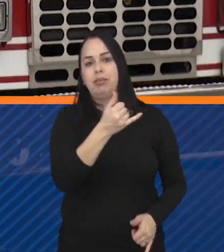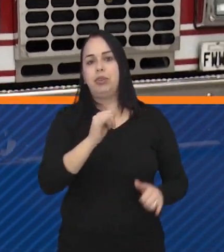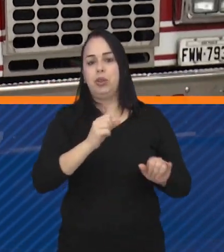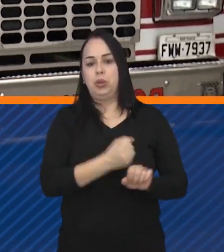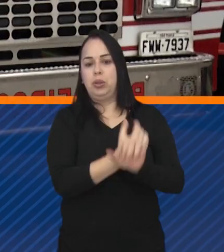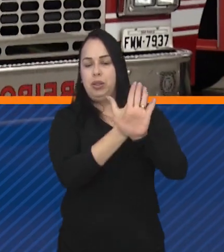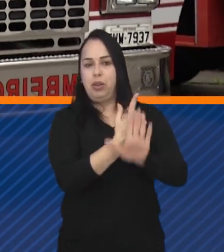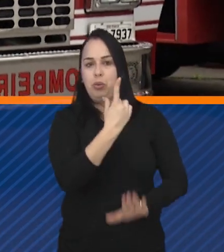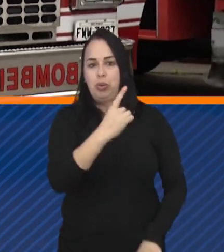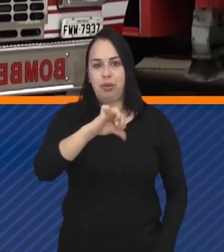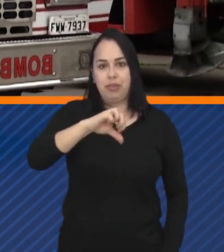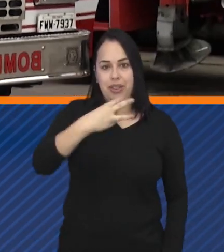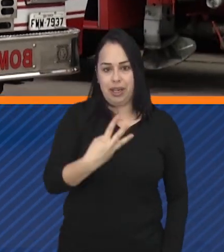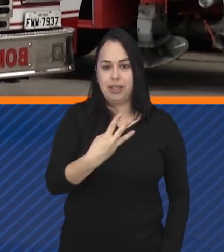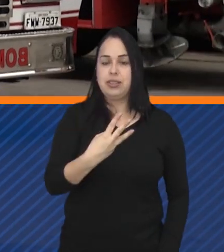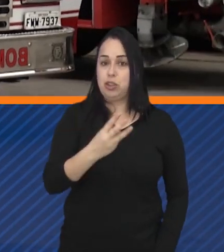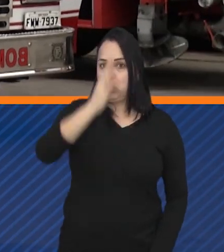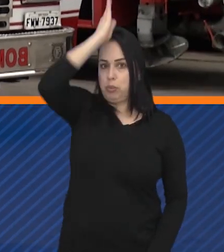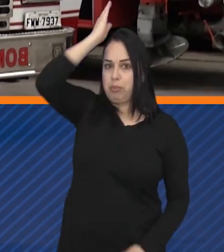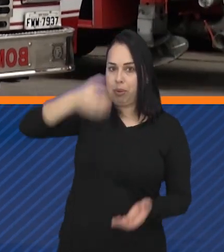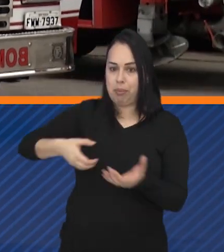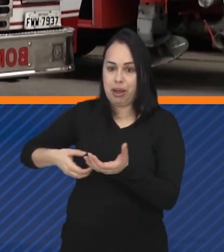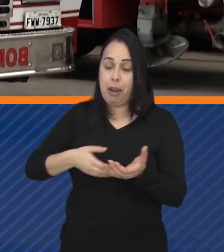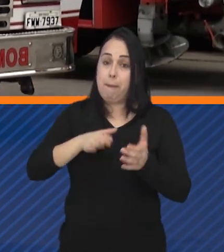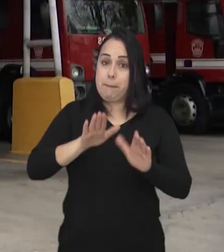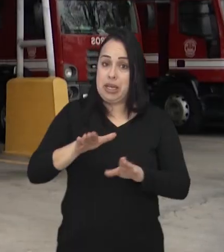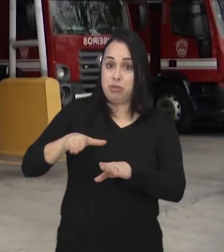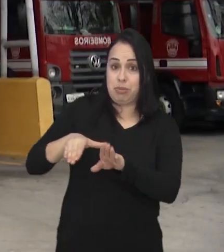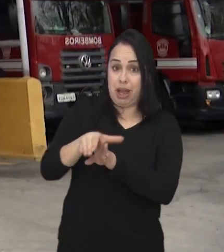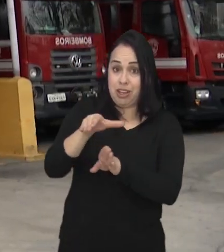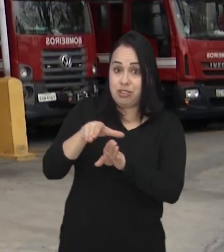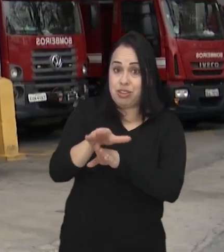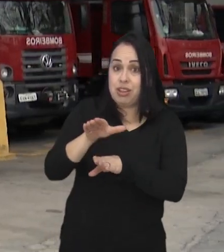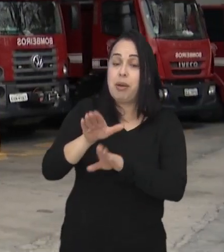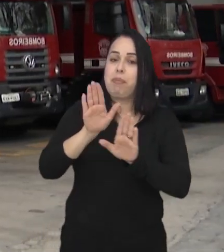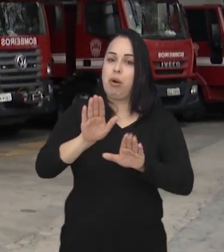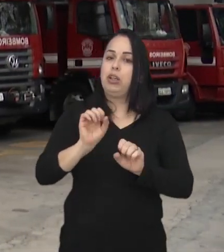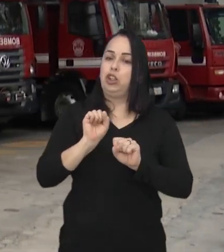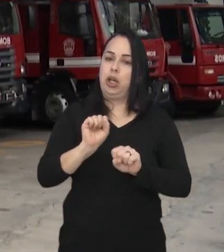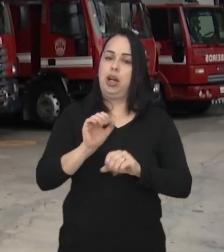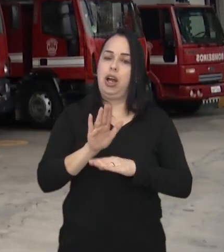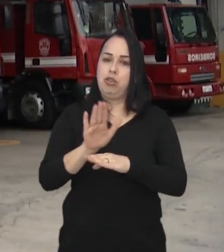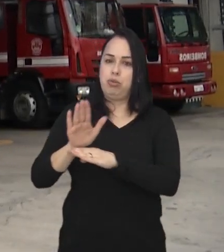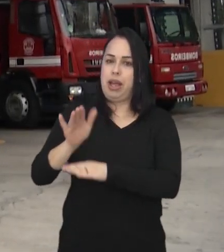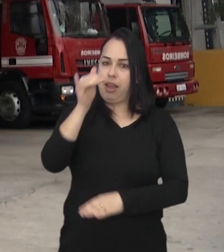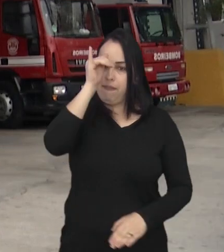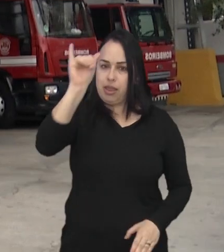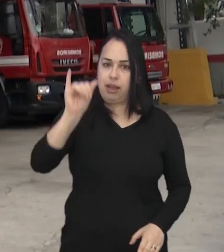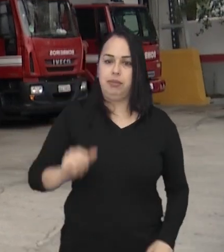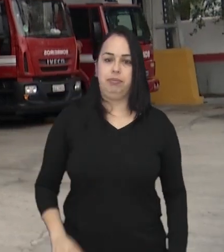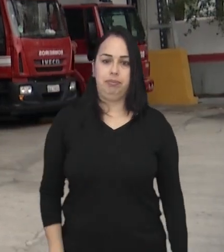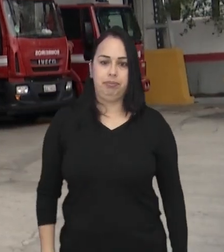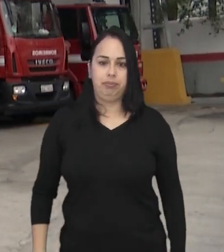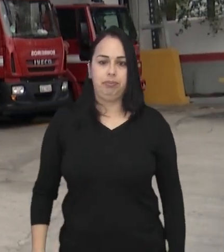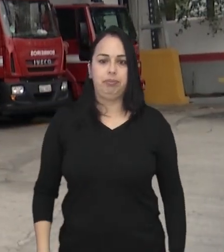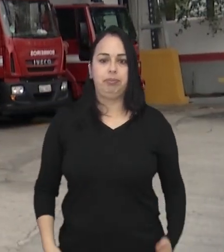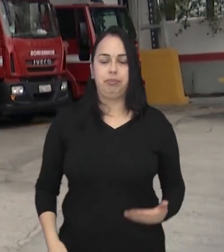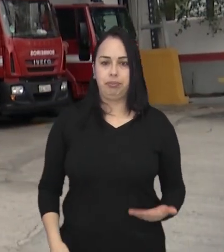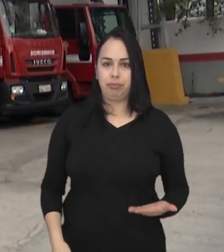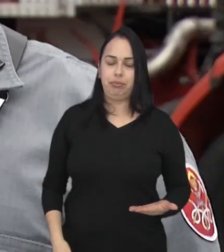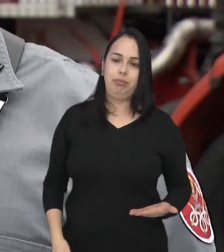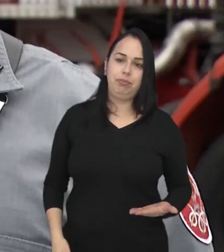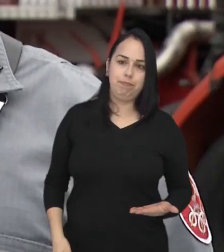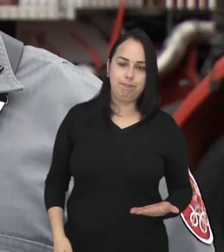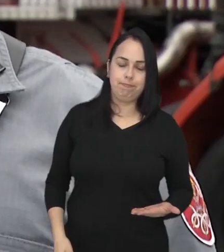chamado pelo 193, número de emergência dos bombeiros. Mas algumas recomendações podem ajudar na prevenção desse tipo de